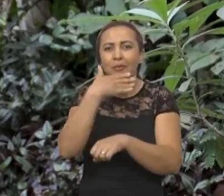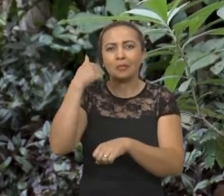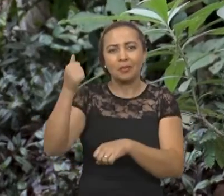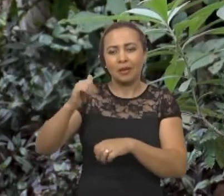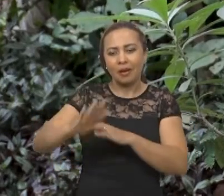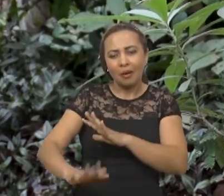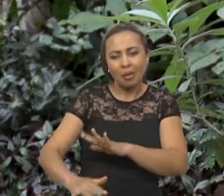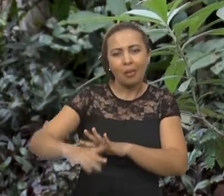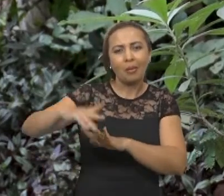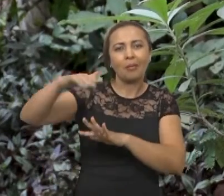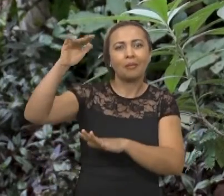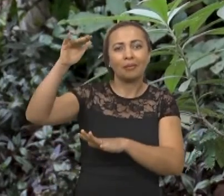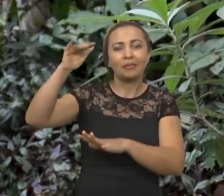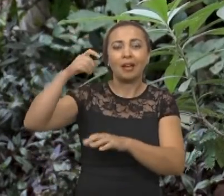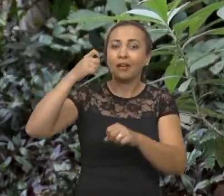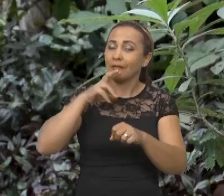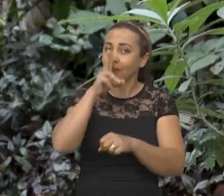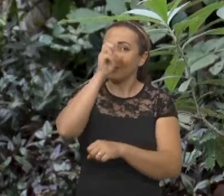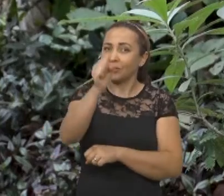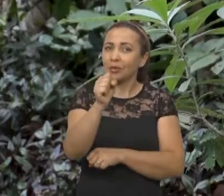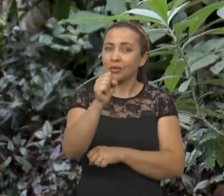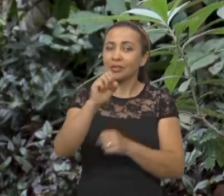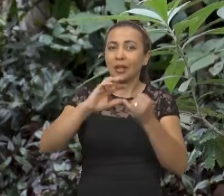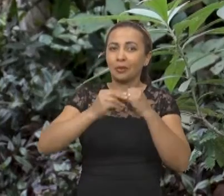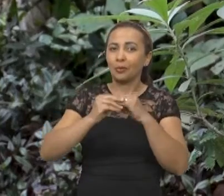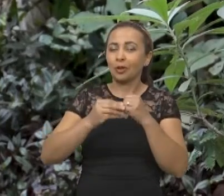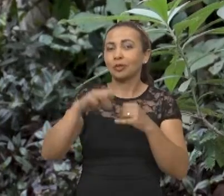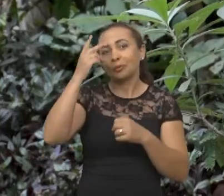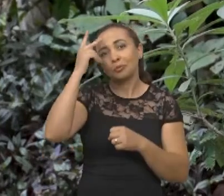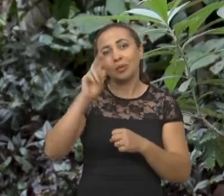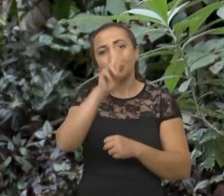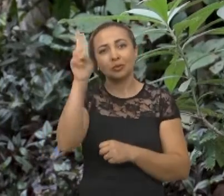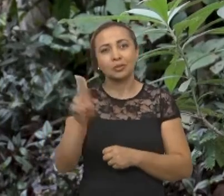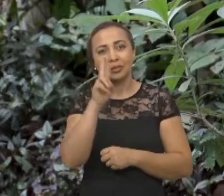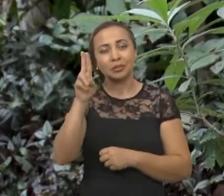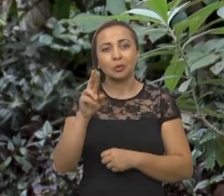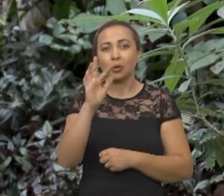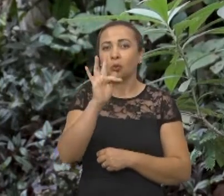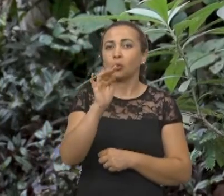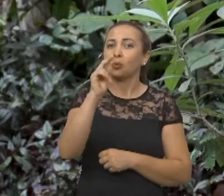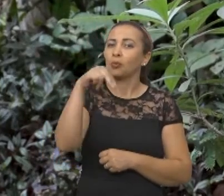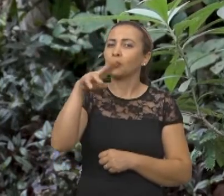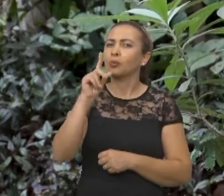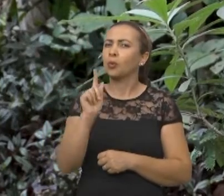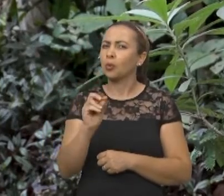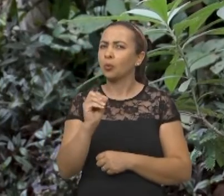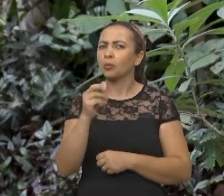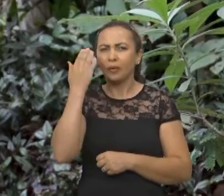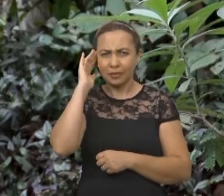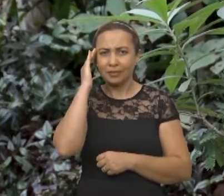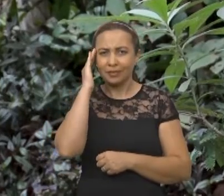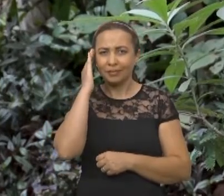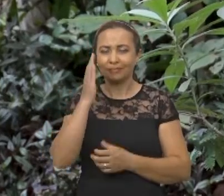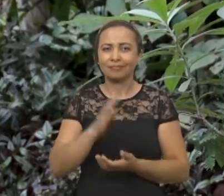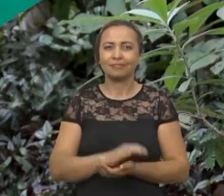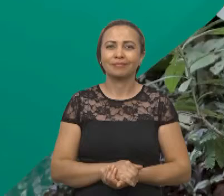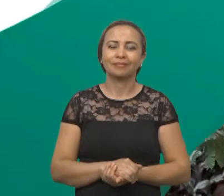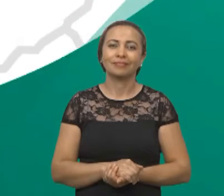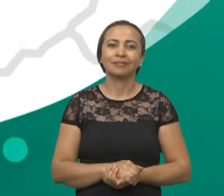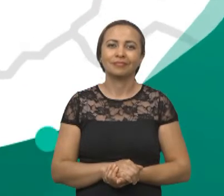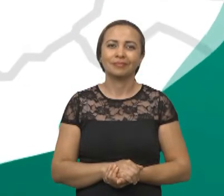busca melhorar o crescimento e resistência do feijão calpi por meio da utilização de um fungo. Vamos entender como funciona?